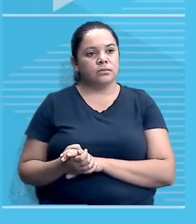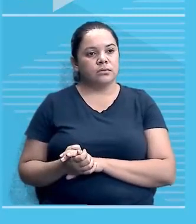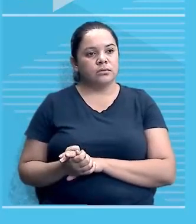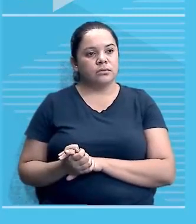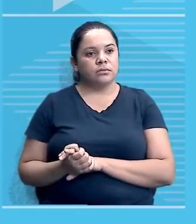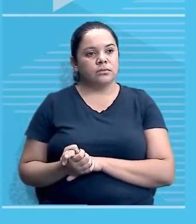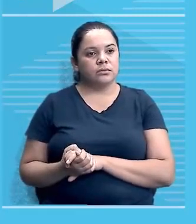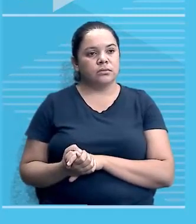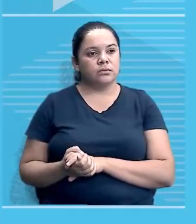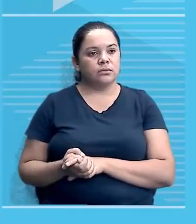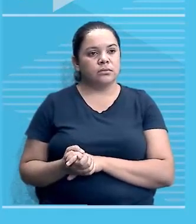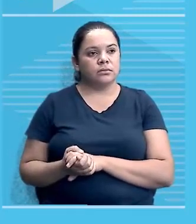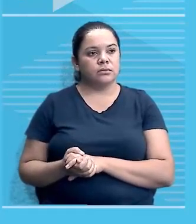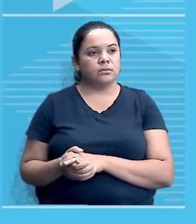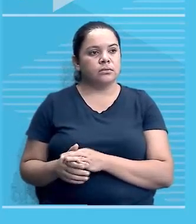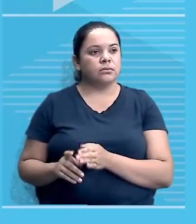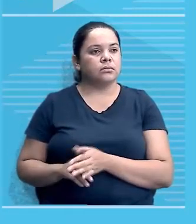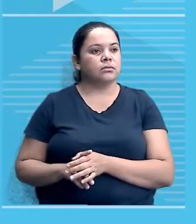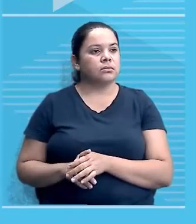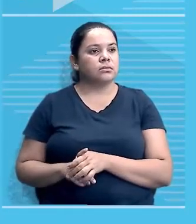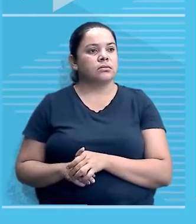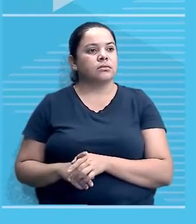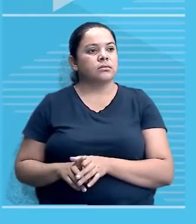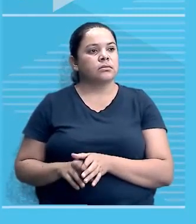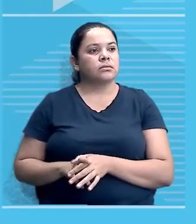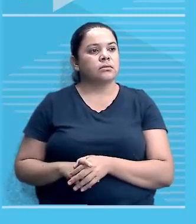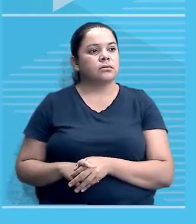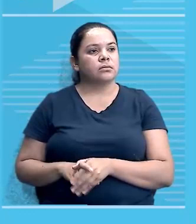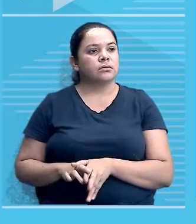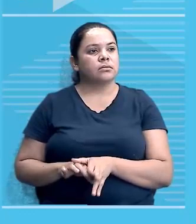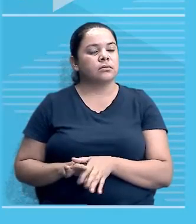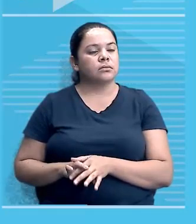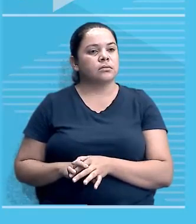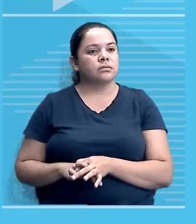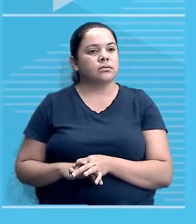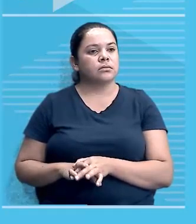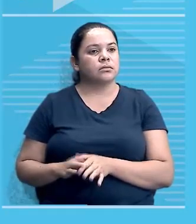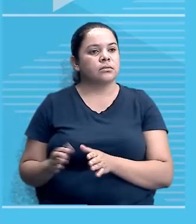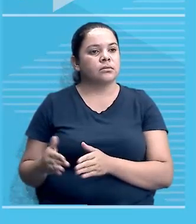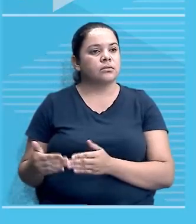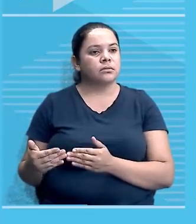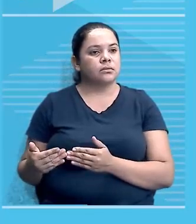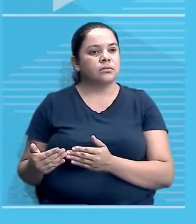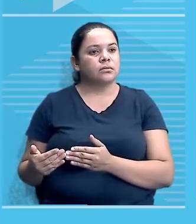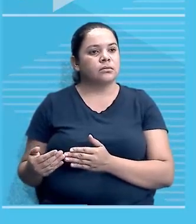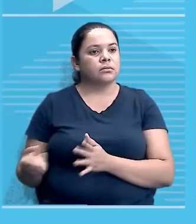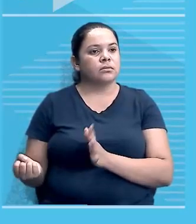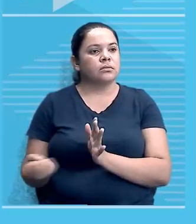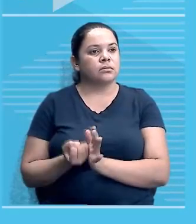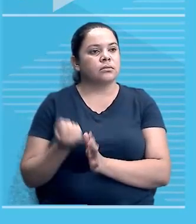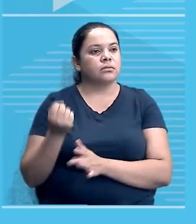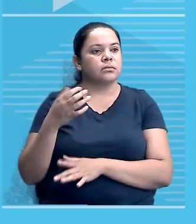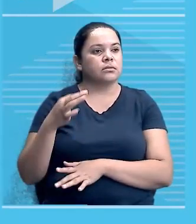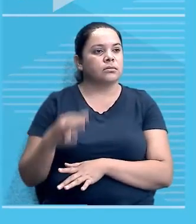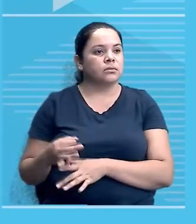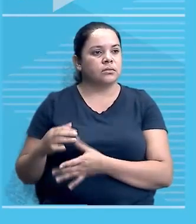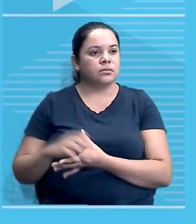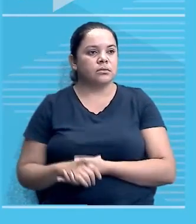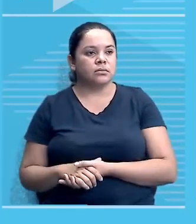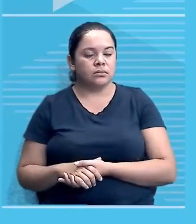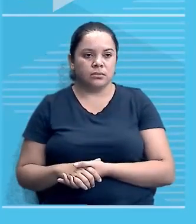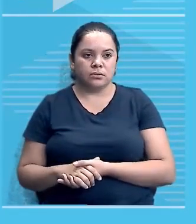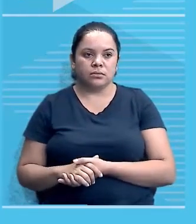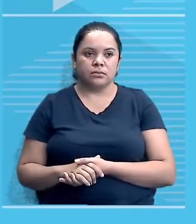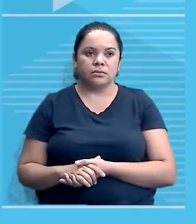Ele te pede aqui numa sequência de sete, oito, nove, dez questões, pede que você marque a correta, marque a correta e aí, de repente,